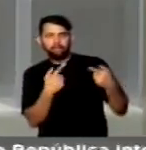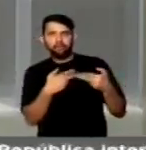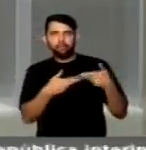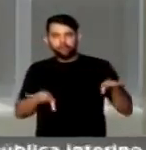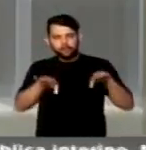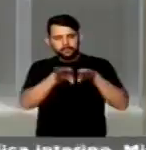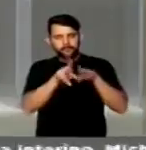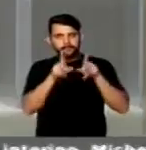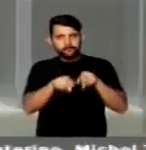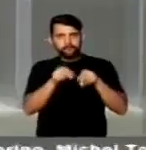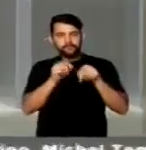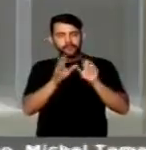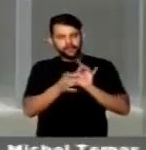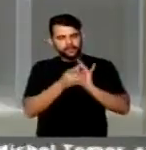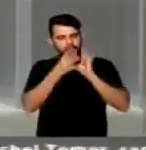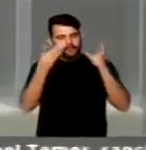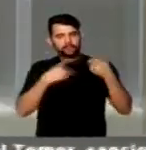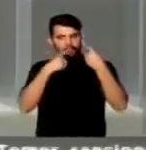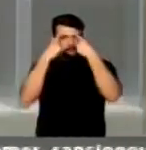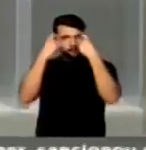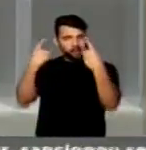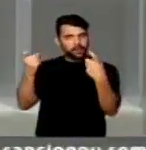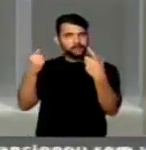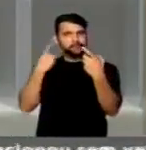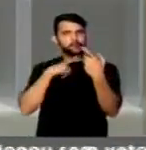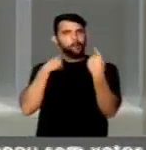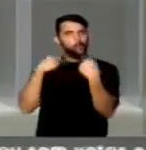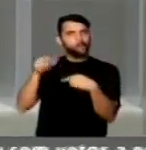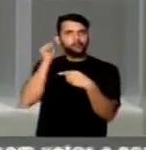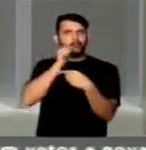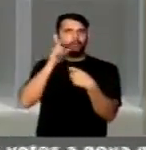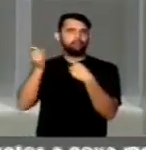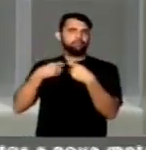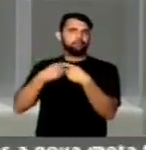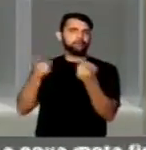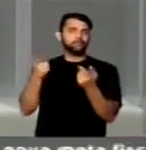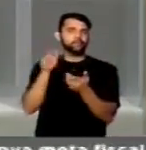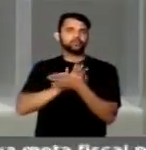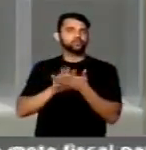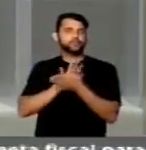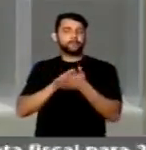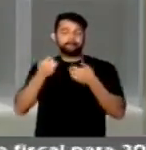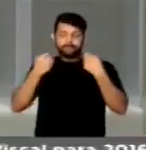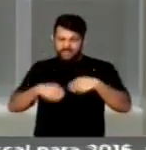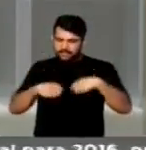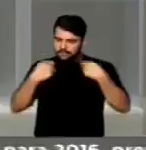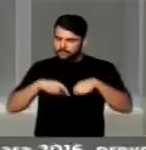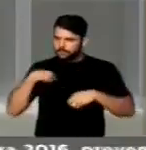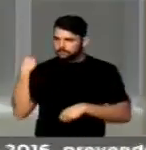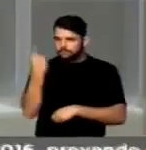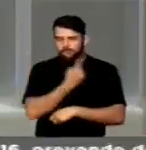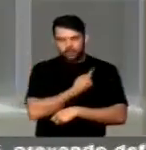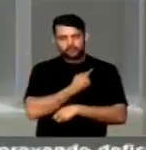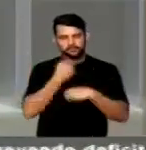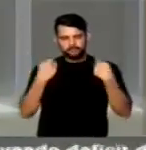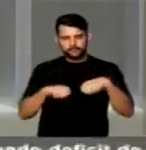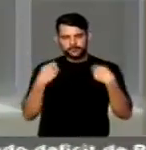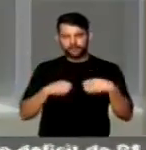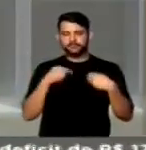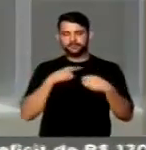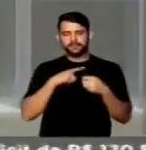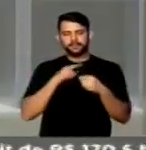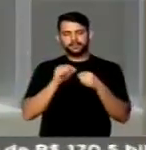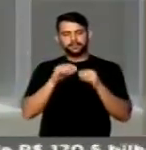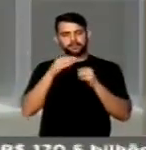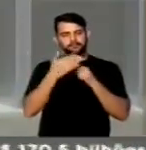igualitária e livre da violência sexual. Por isso, precisamos que este